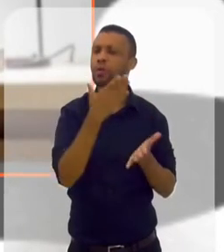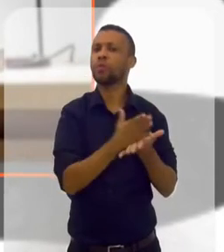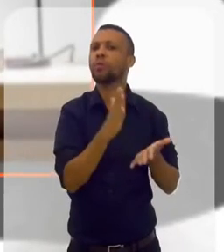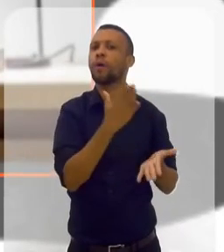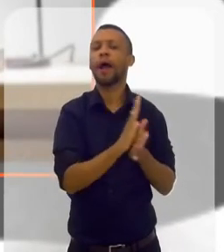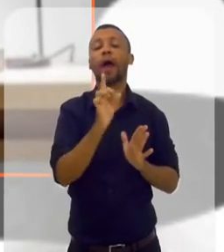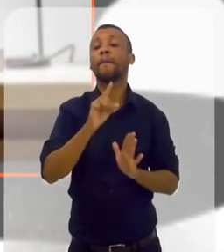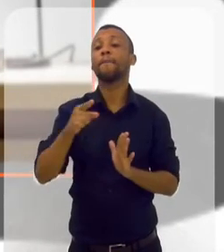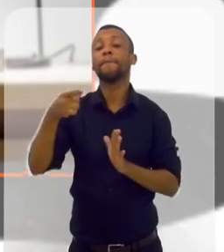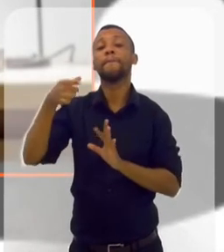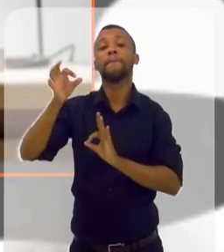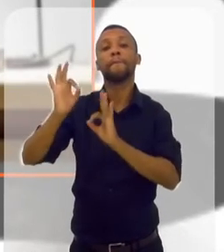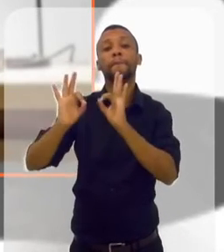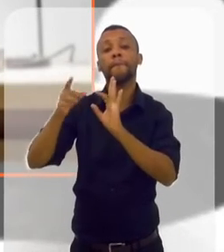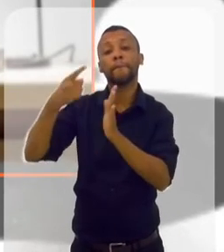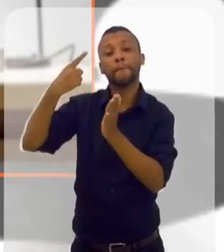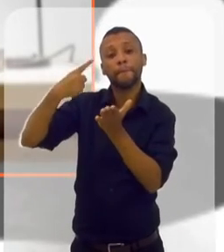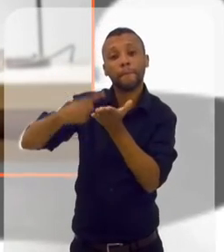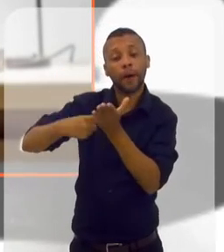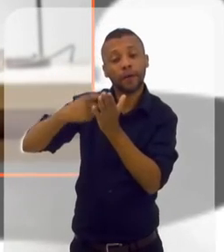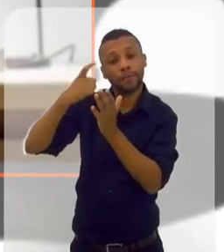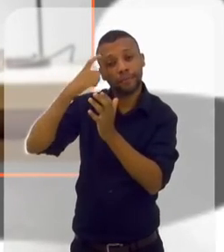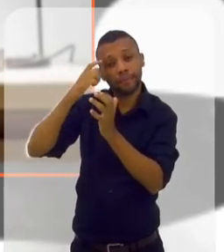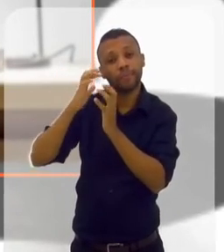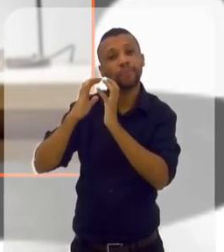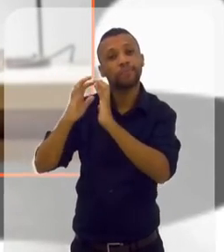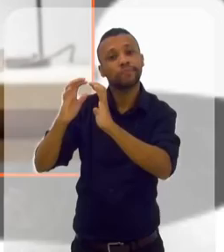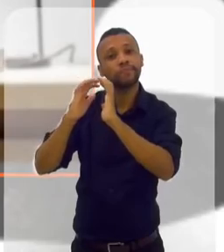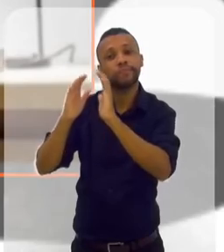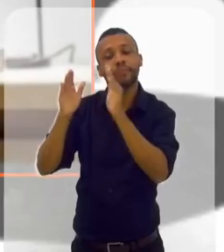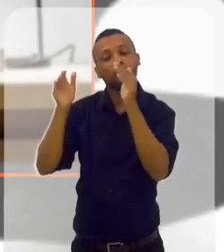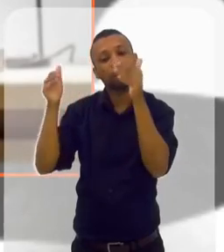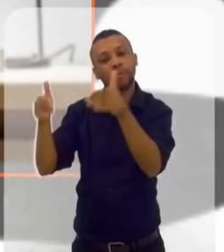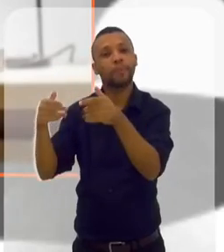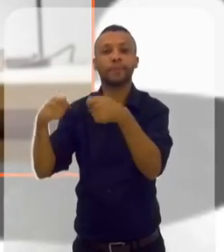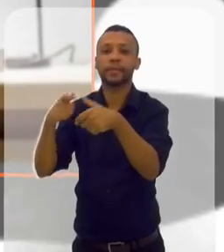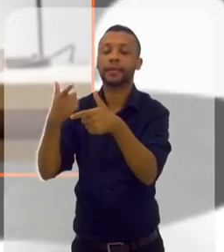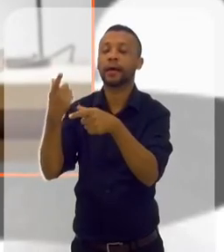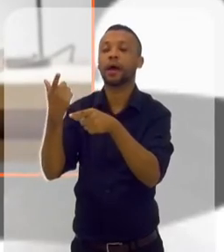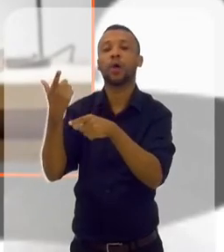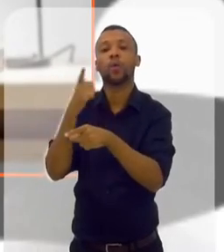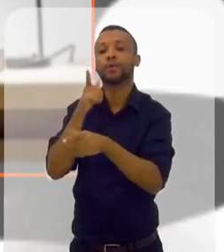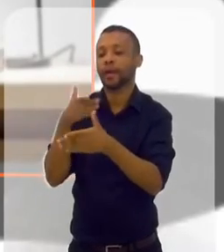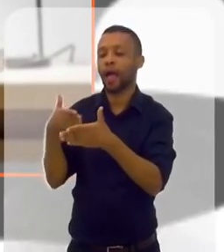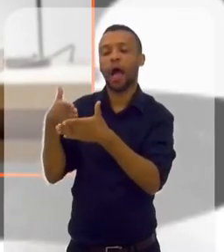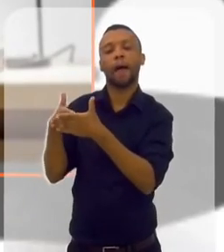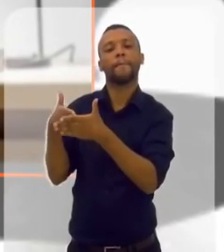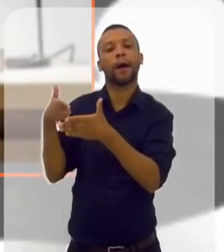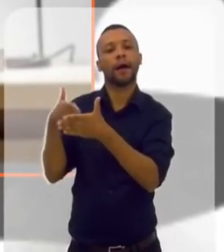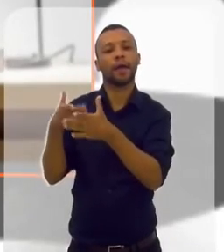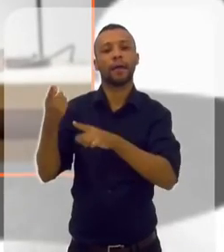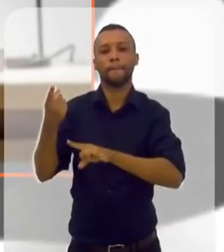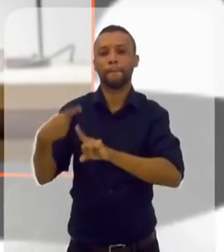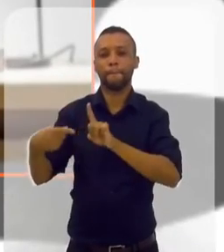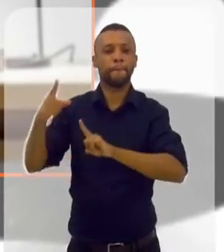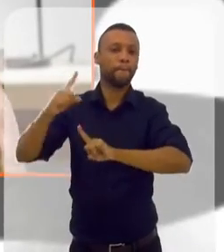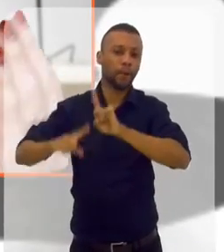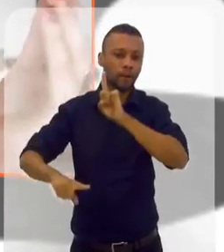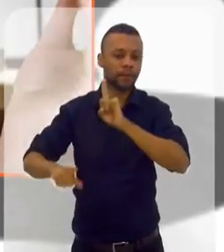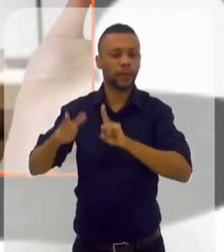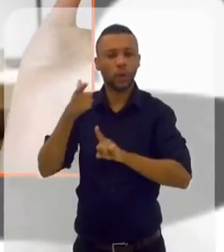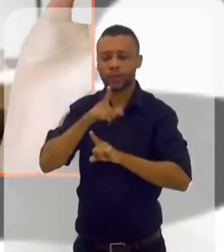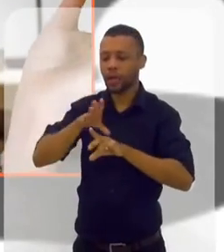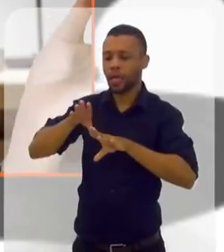programação, conforme você disse, pura neurociência, e você tem que conseguir atravessar o fator crítico, entre